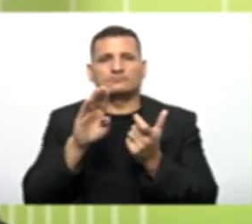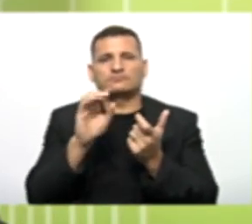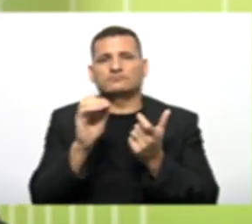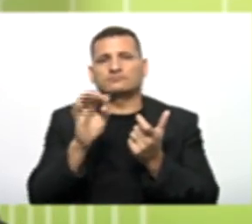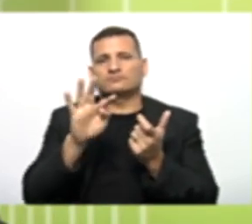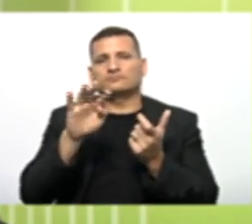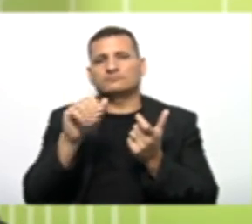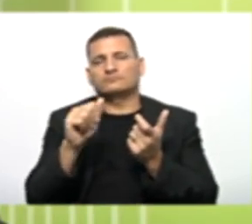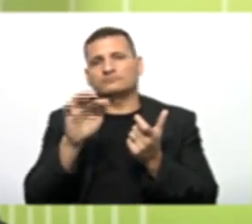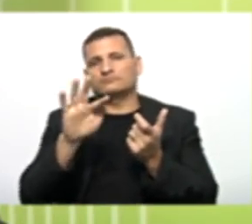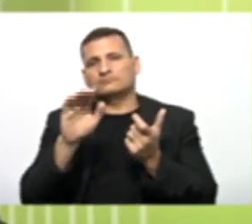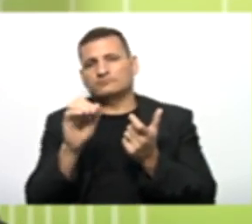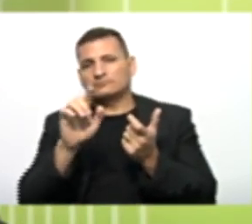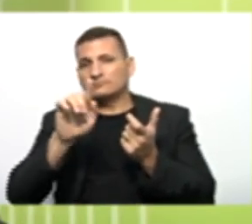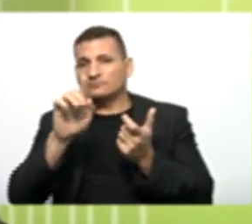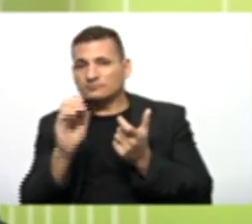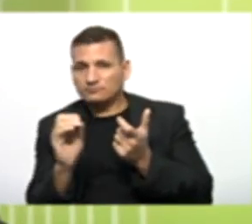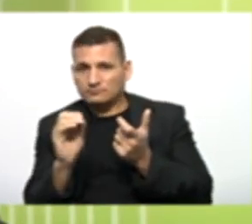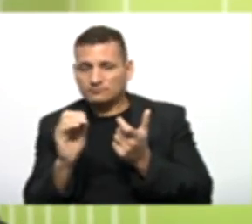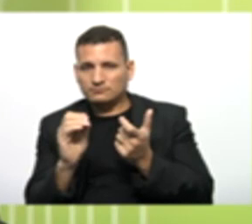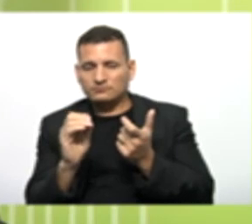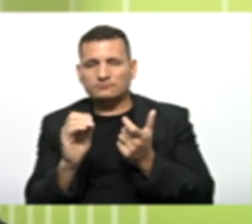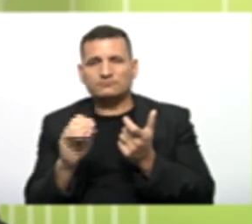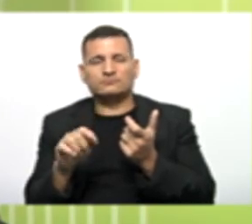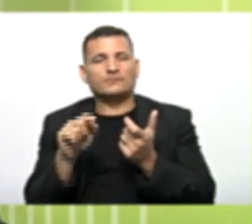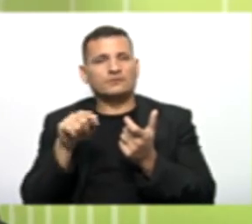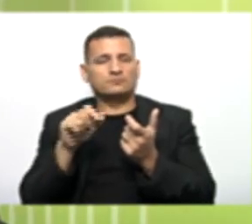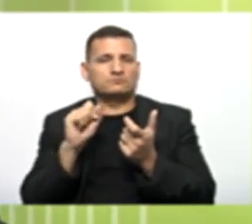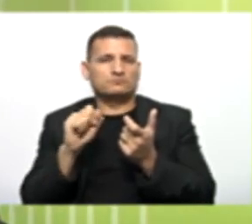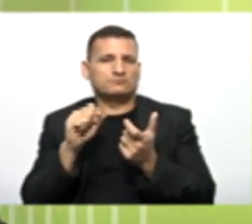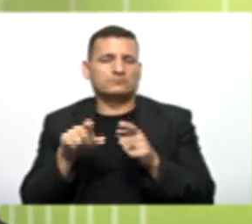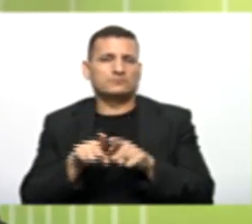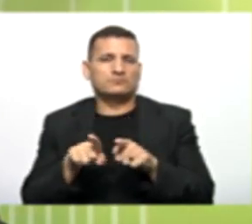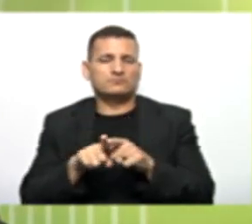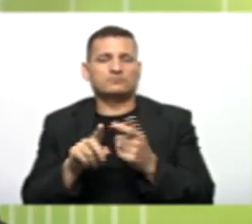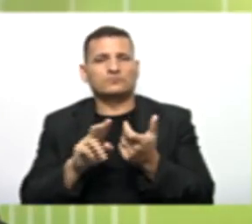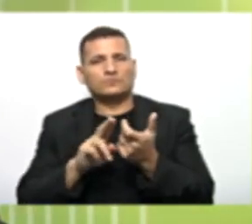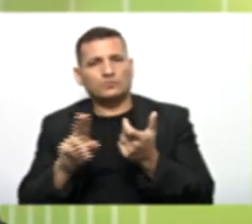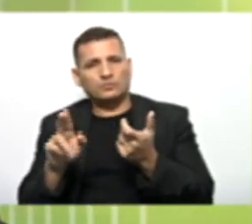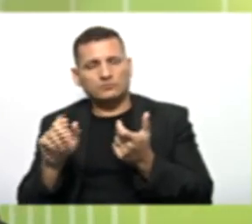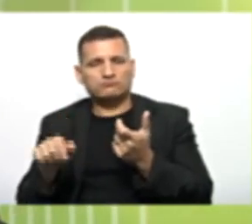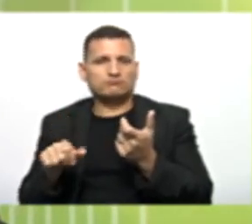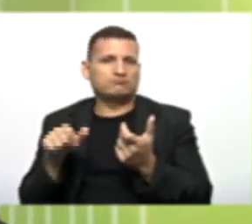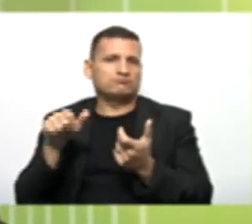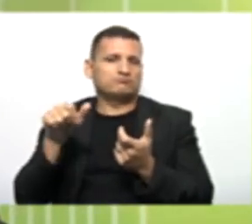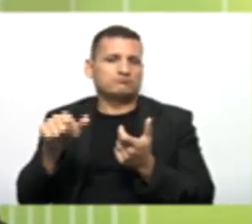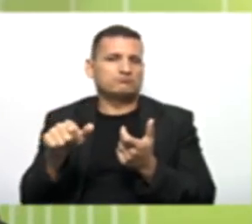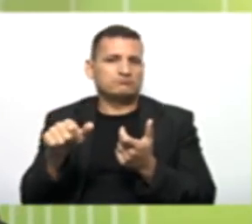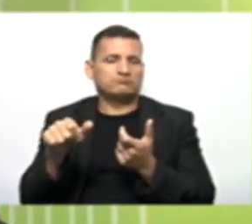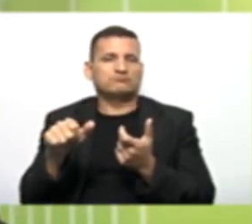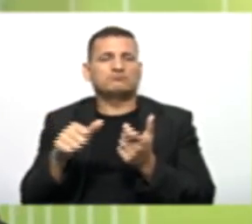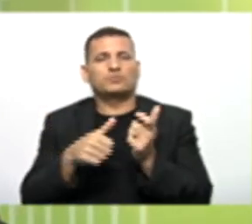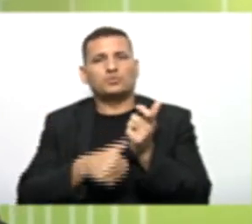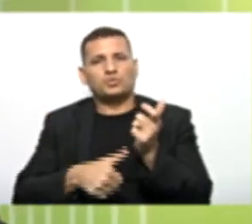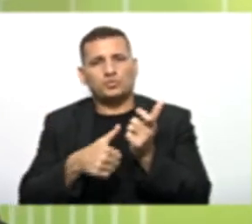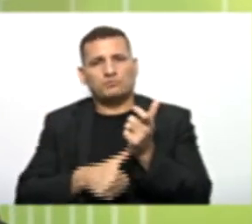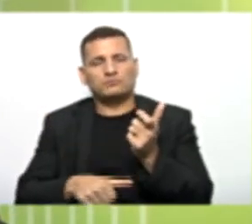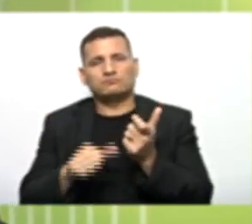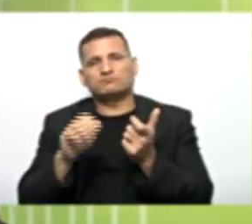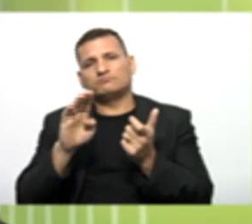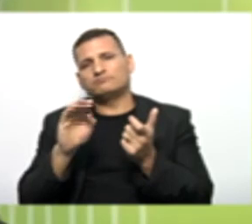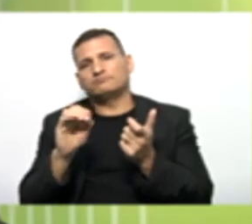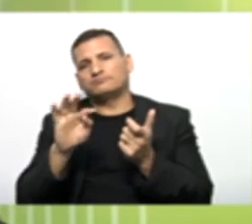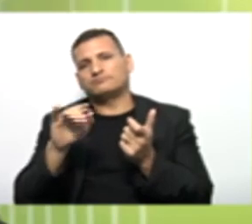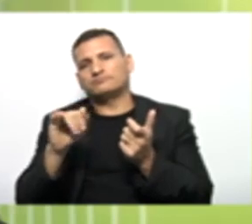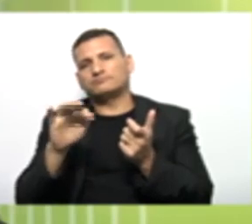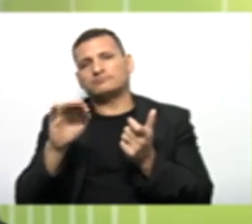referência Ao time Botafogo Ela poderia sim Modificar o nome Para o nome Do clube Botafogo De